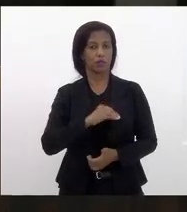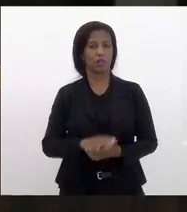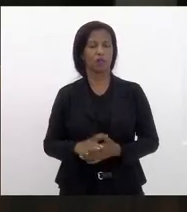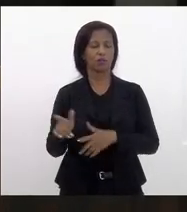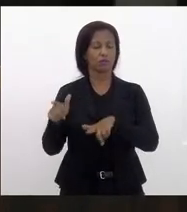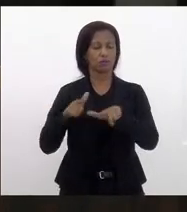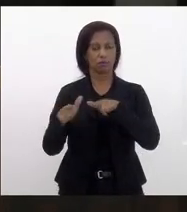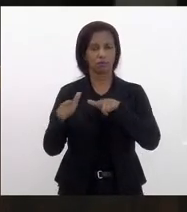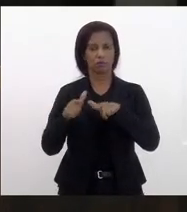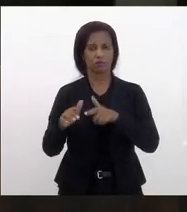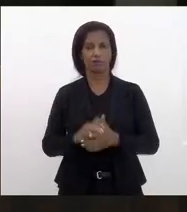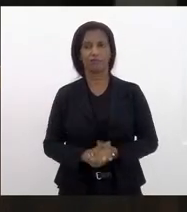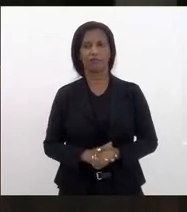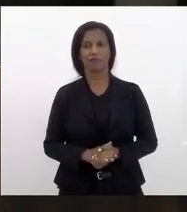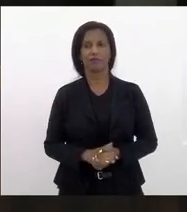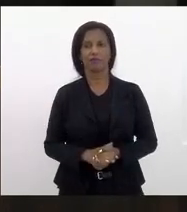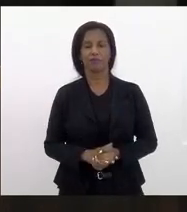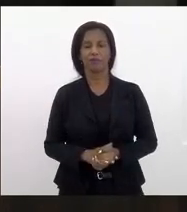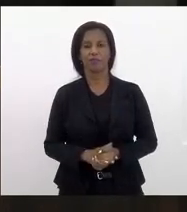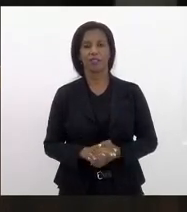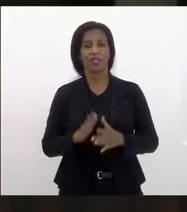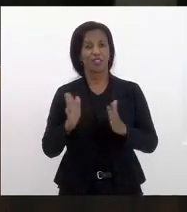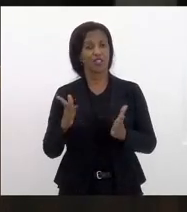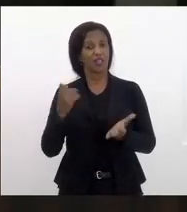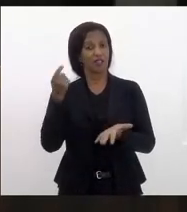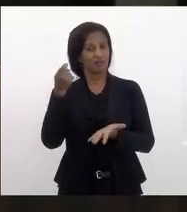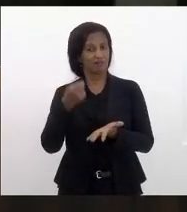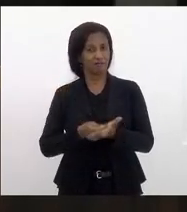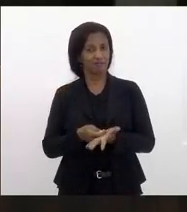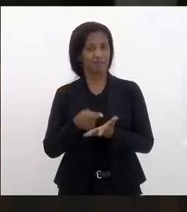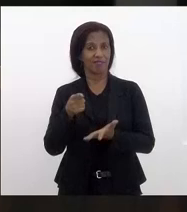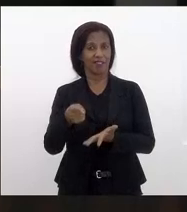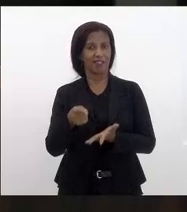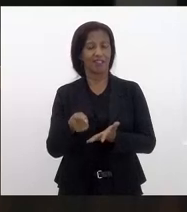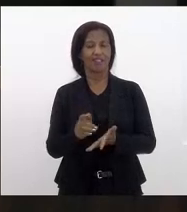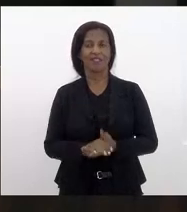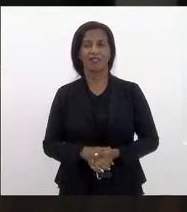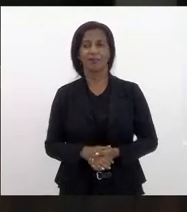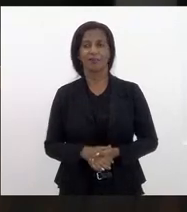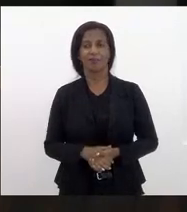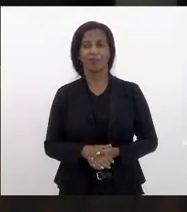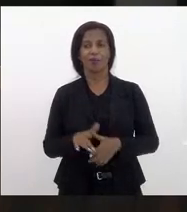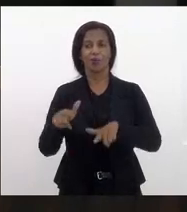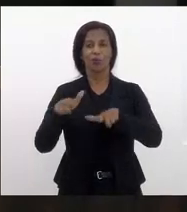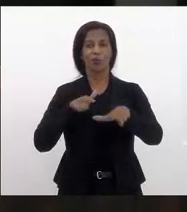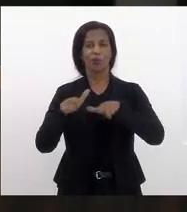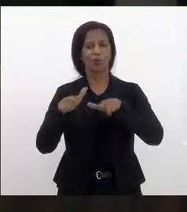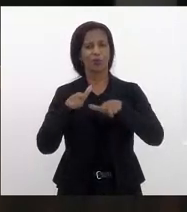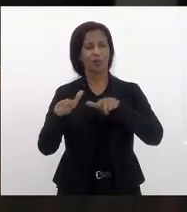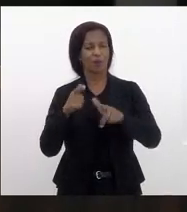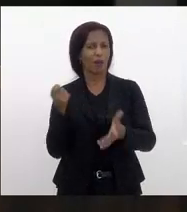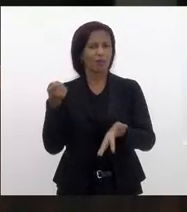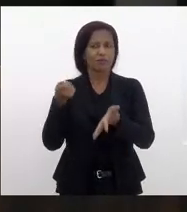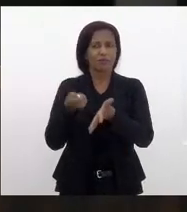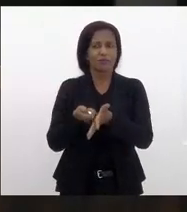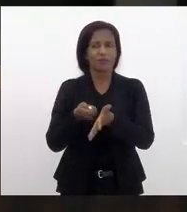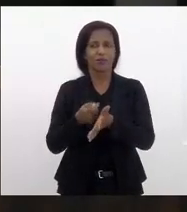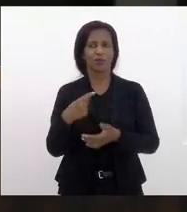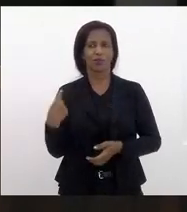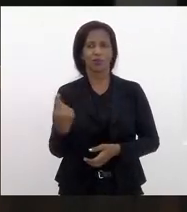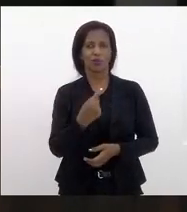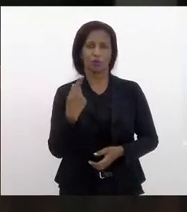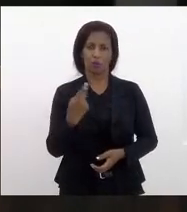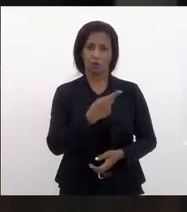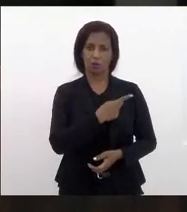servidores. E deixar registrado aqui a habilidade e o trabalho efetivo do nosso